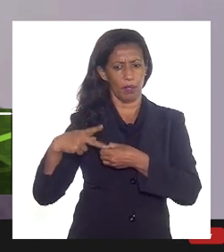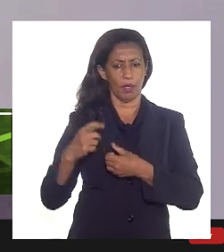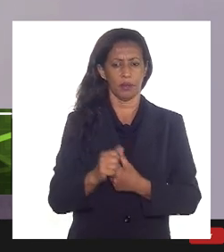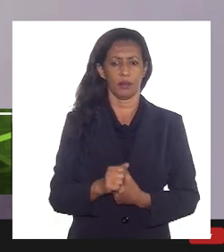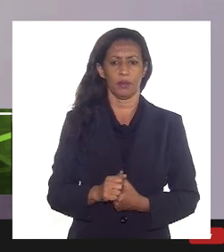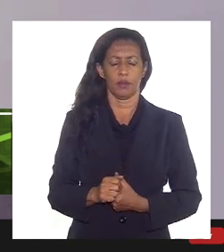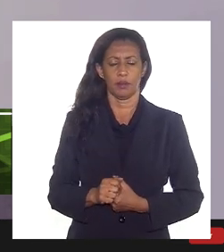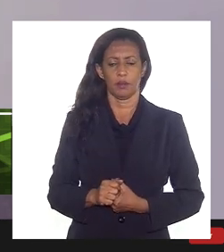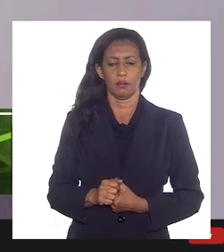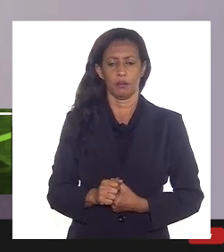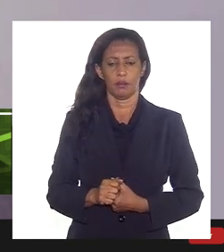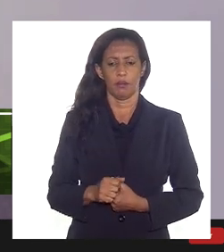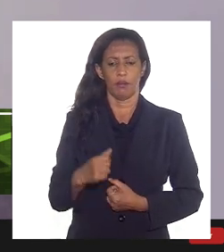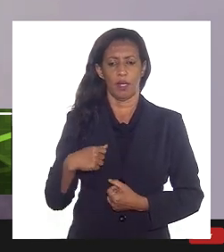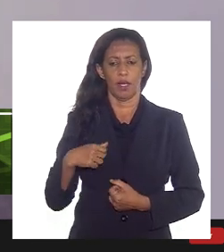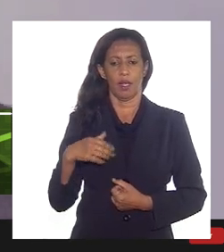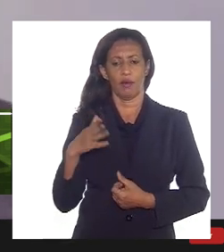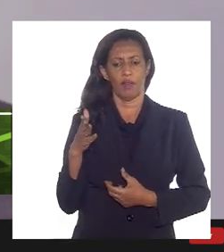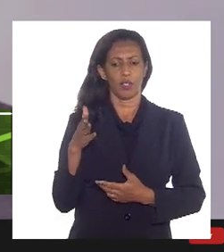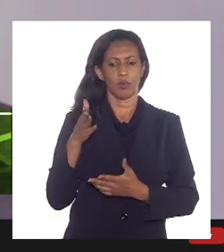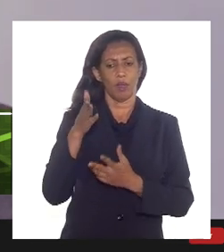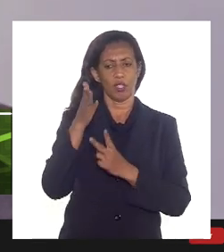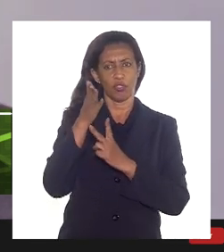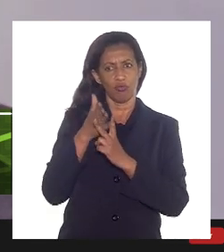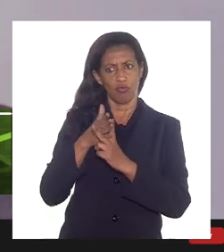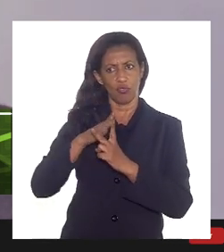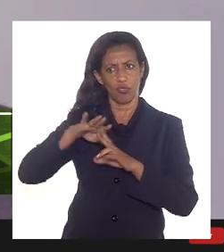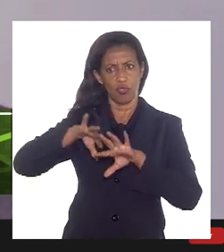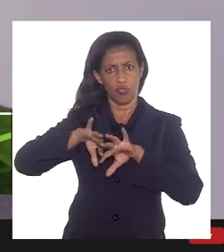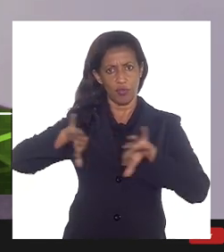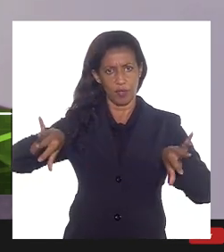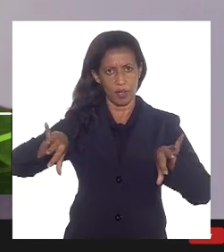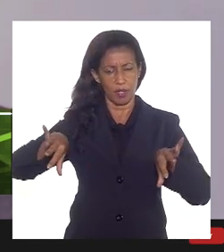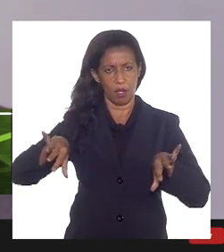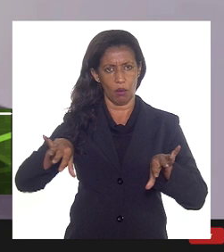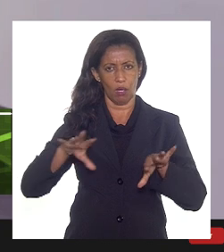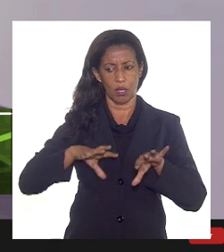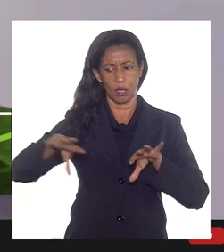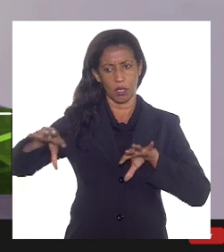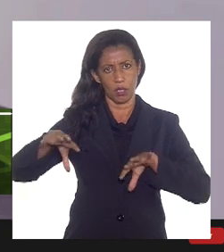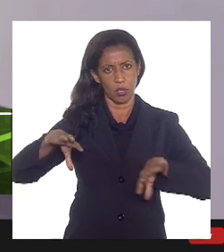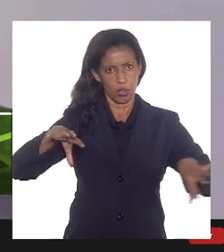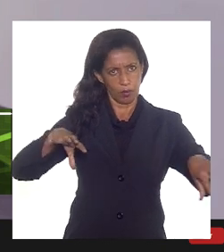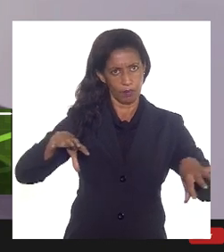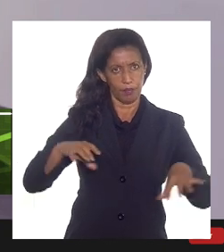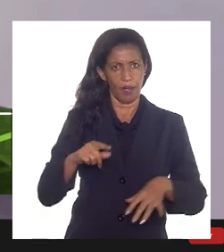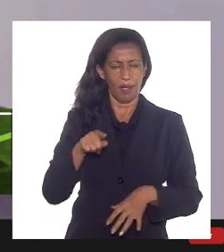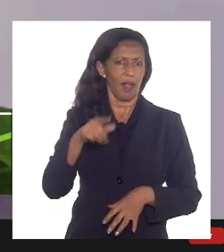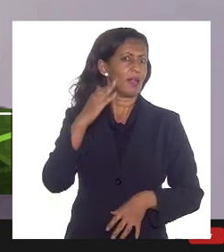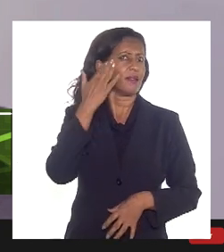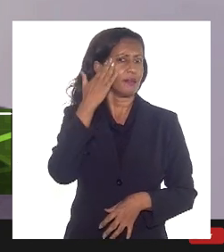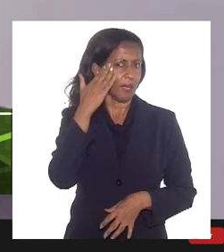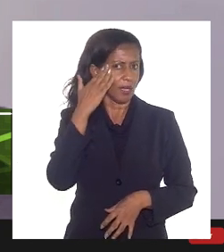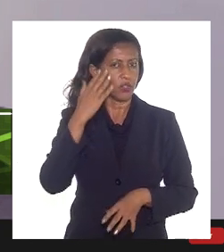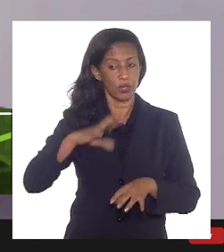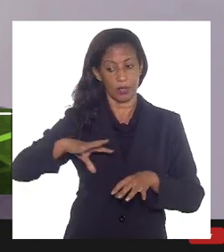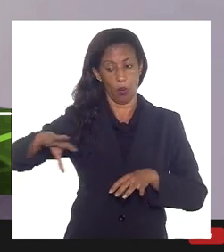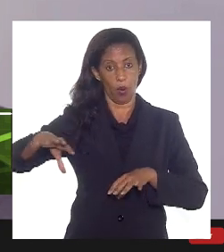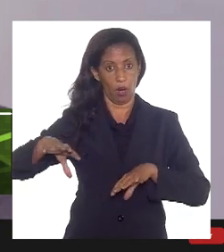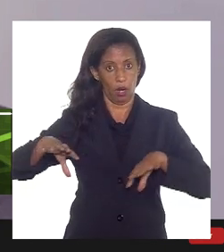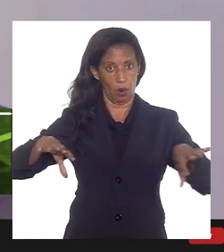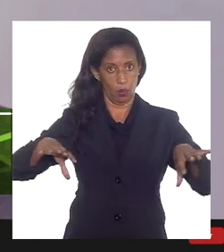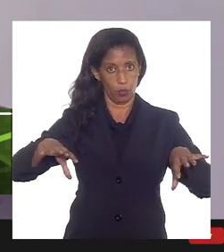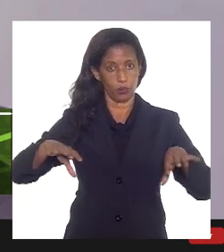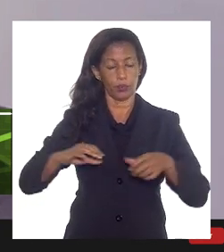divisão entre esses campos, ou seja, ela entende que são campos separados,